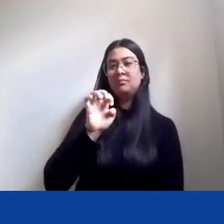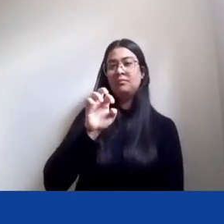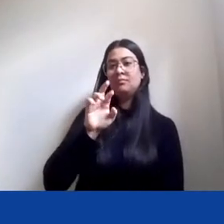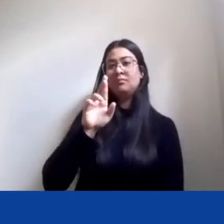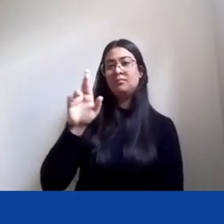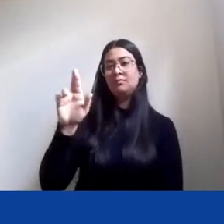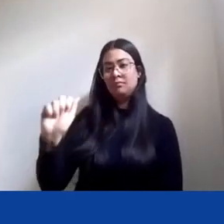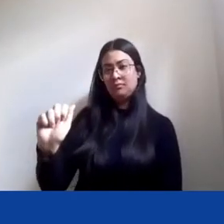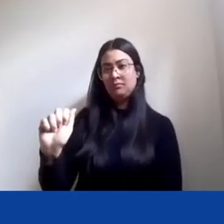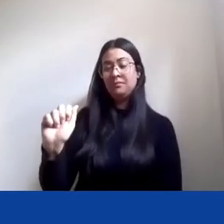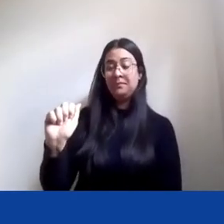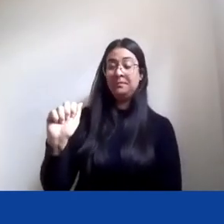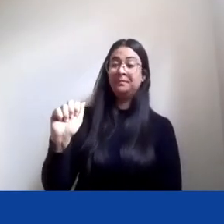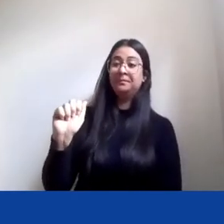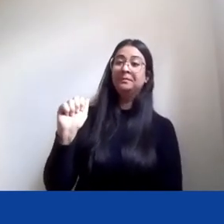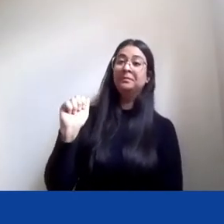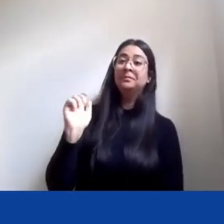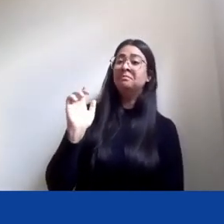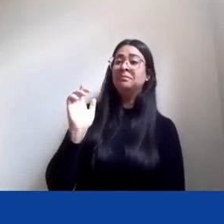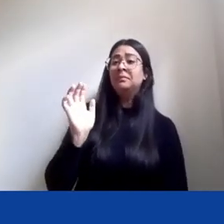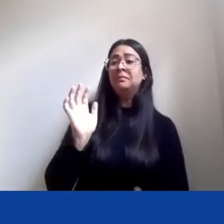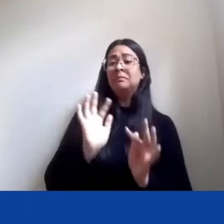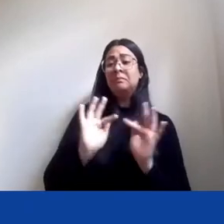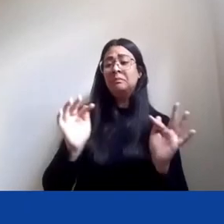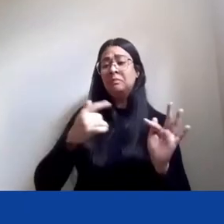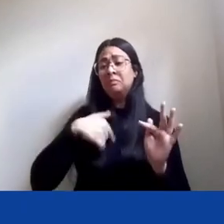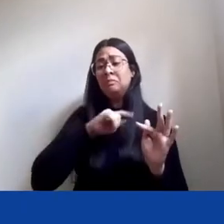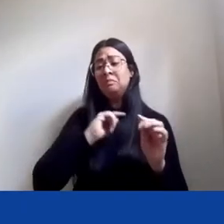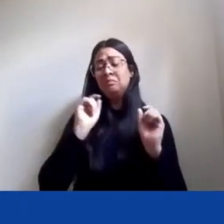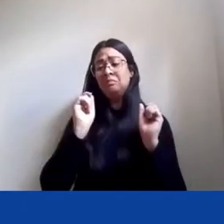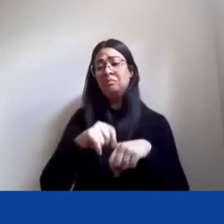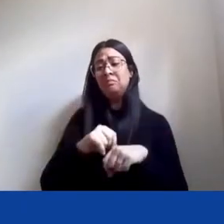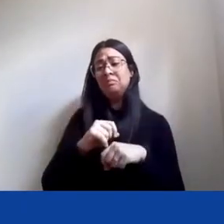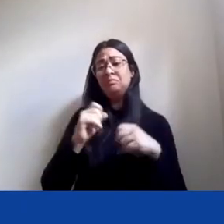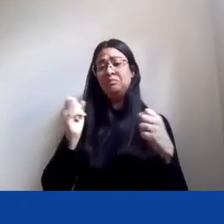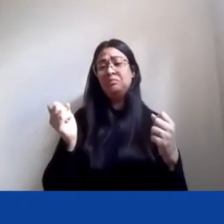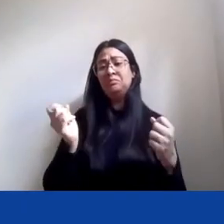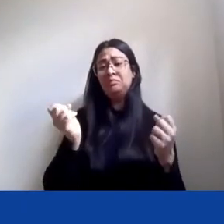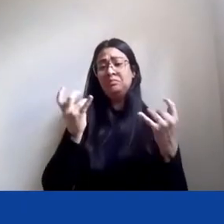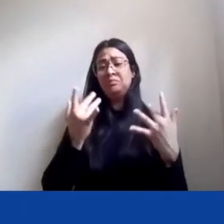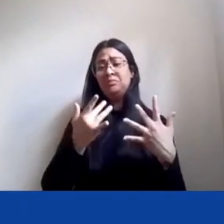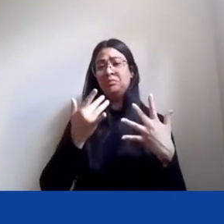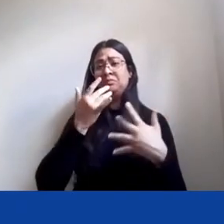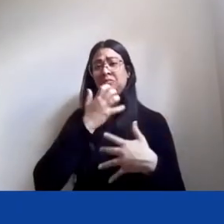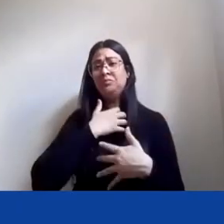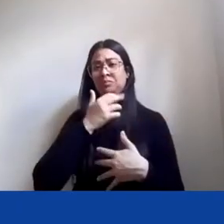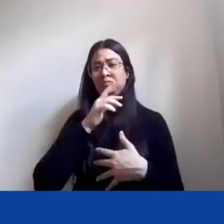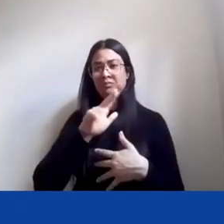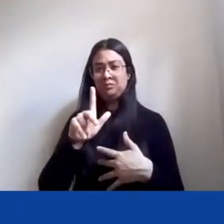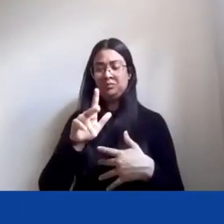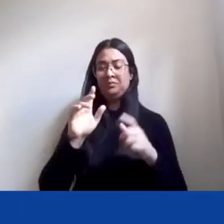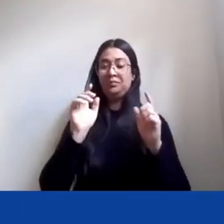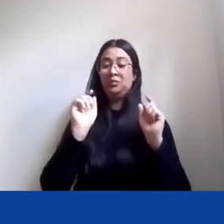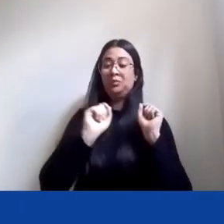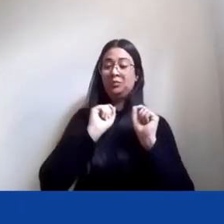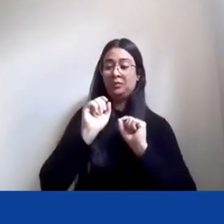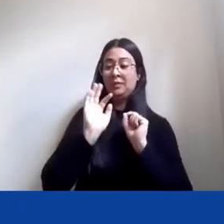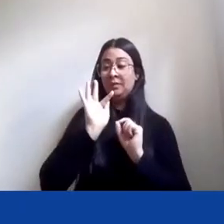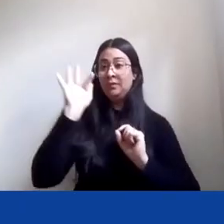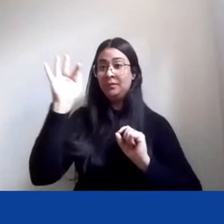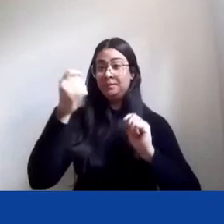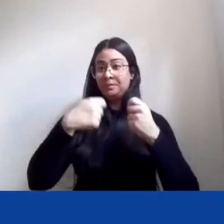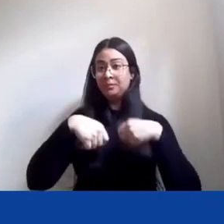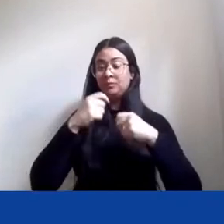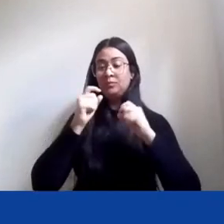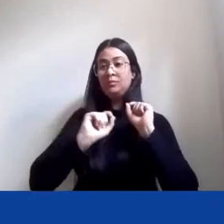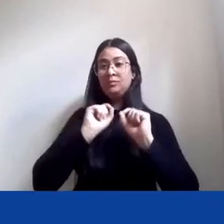Simbolicamente, a gente pode falar de outro jeito, gente pode falar assim, na França foi preciso de revolução para estabelecer os